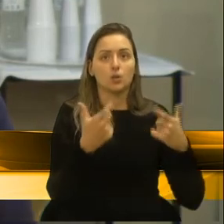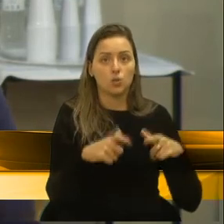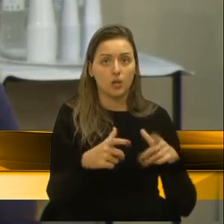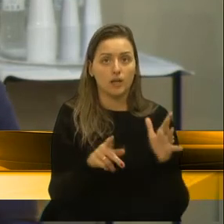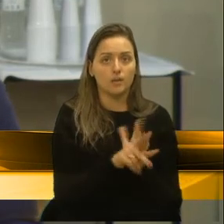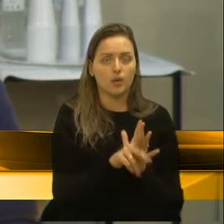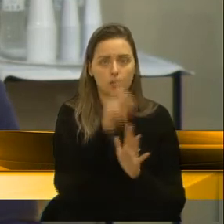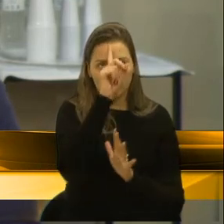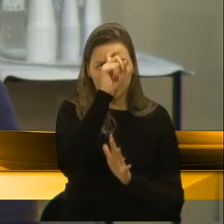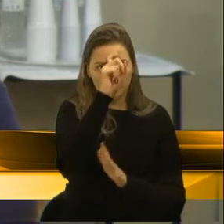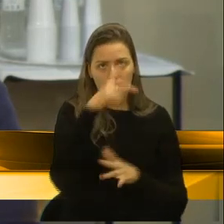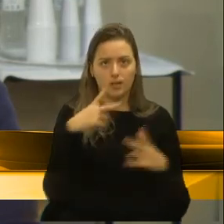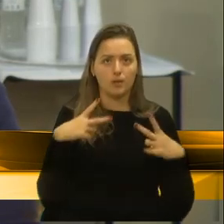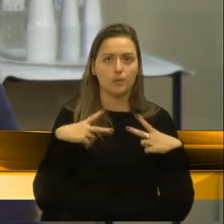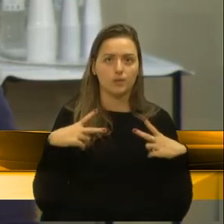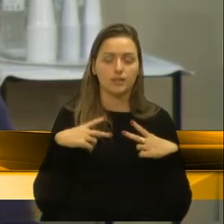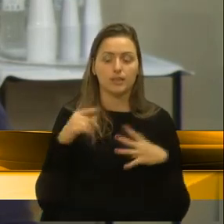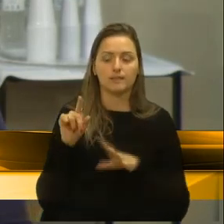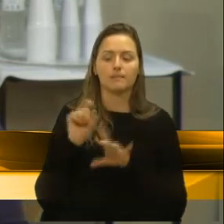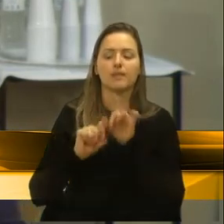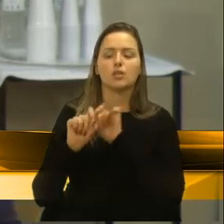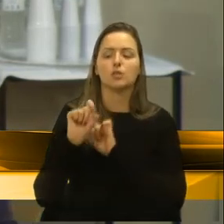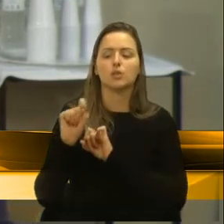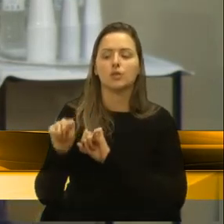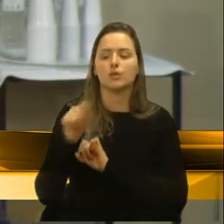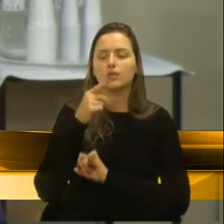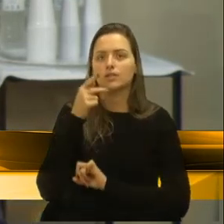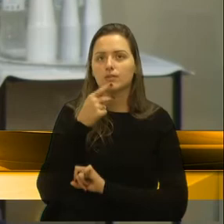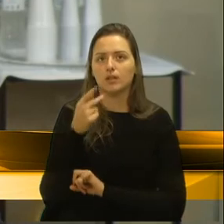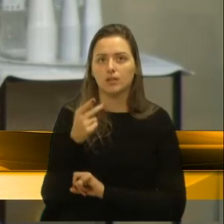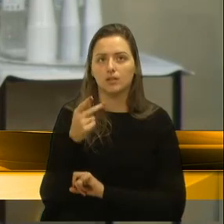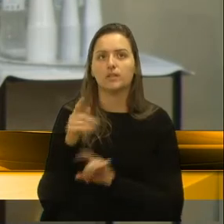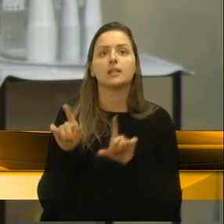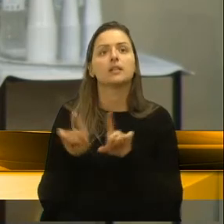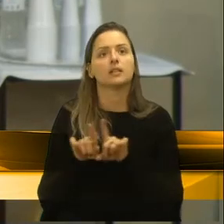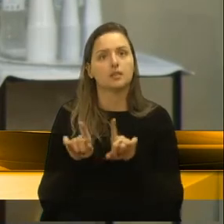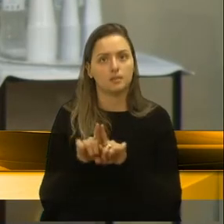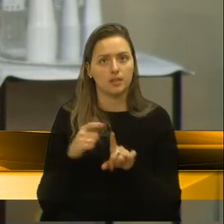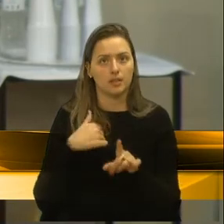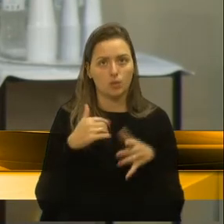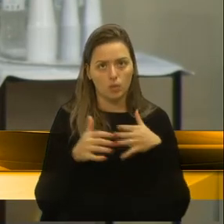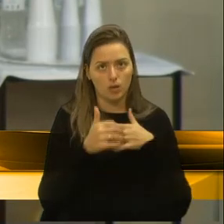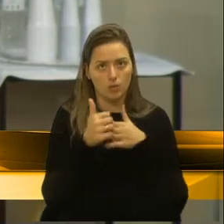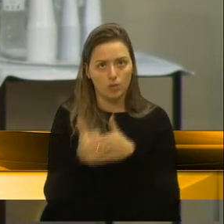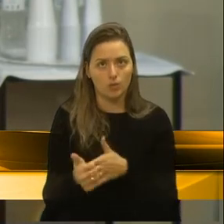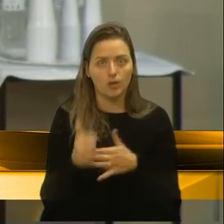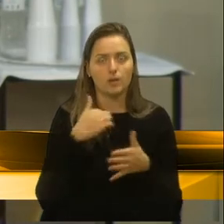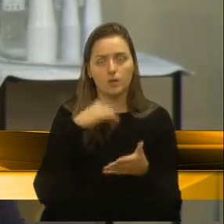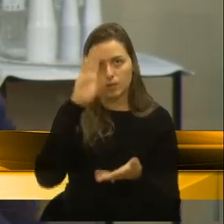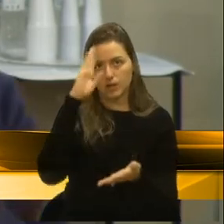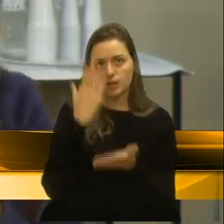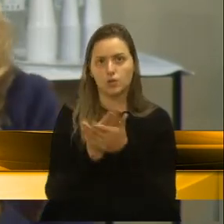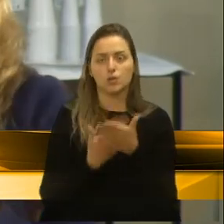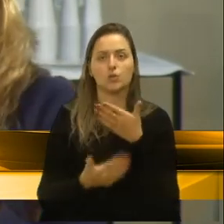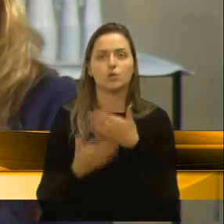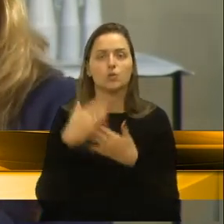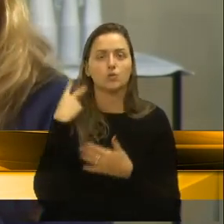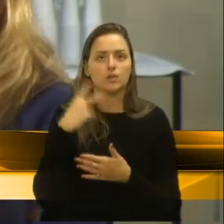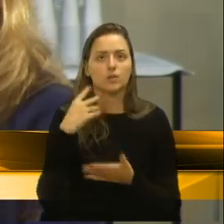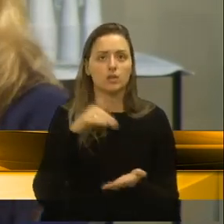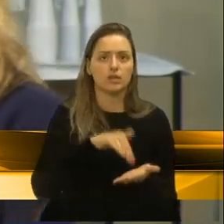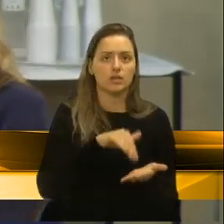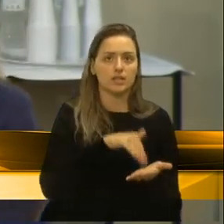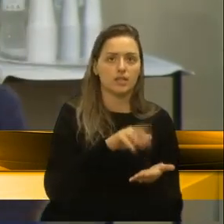Essa questão, vereador Rafael, e também assim, eu tenho acompanhado e acredito que todos vocês, a secretária